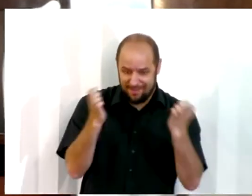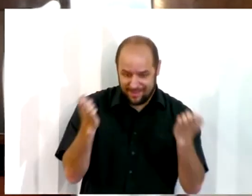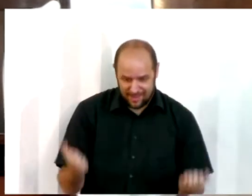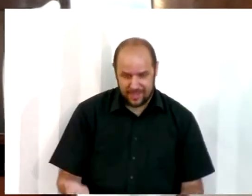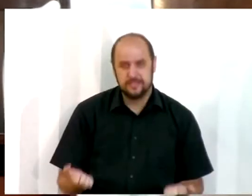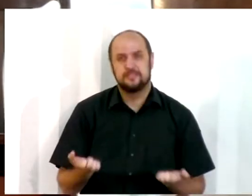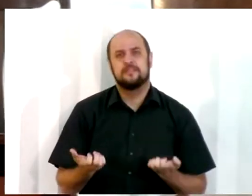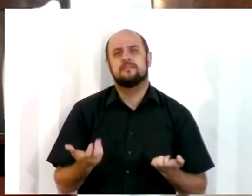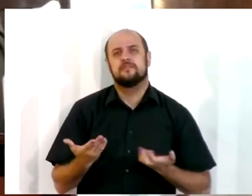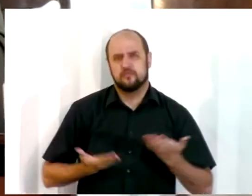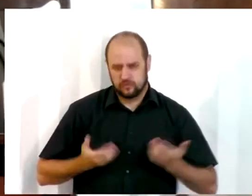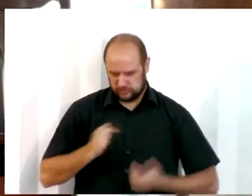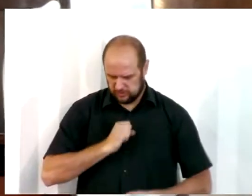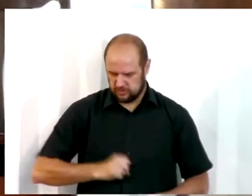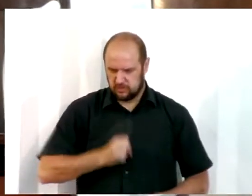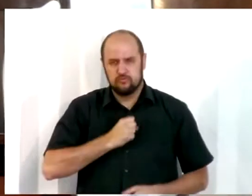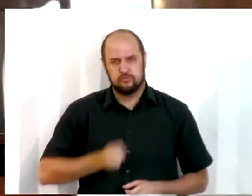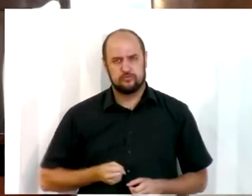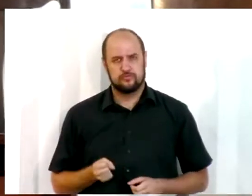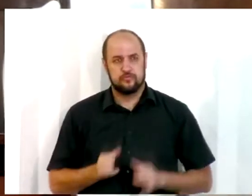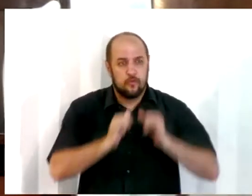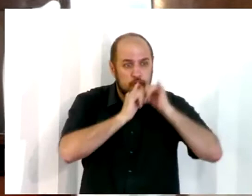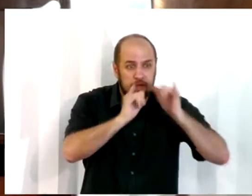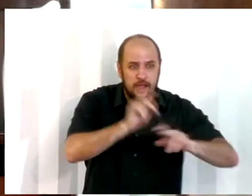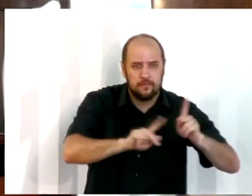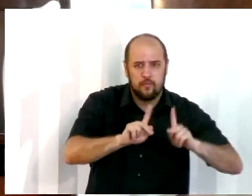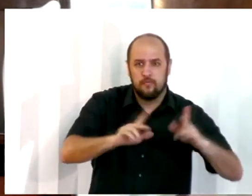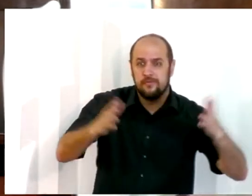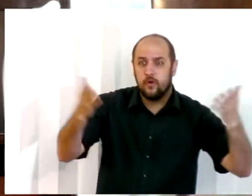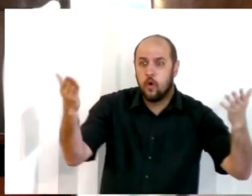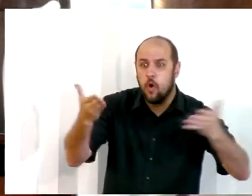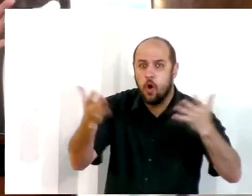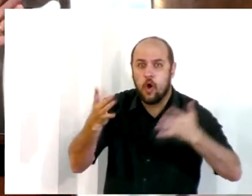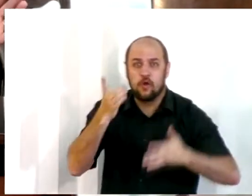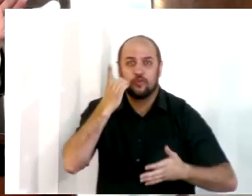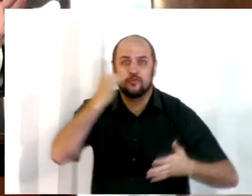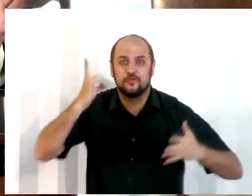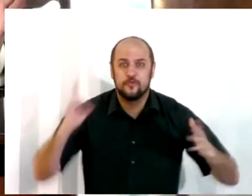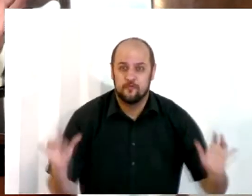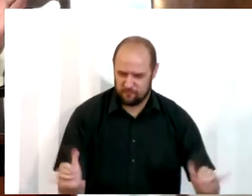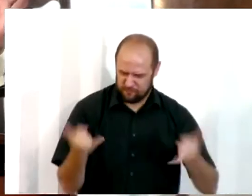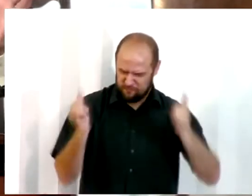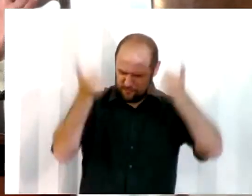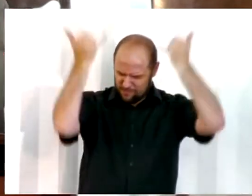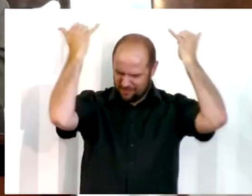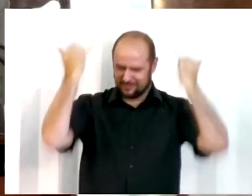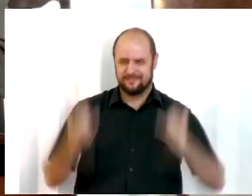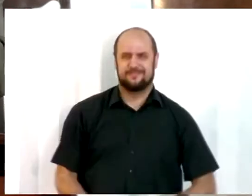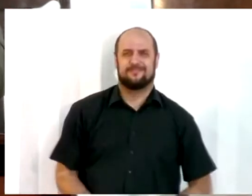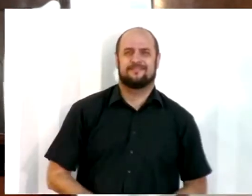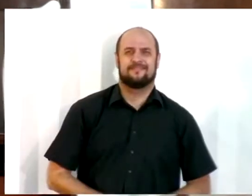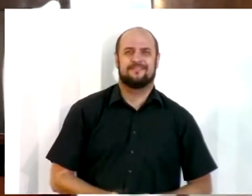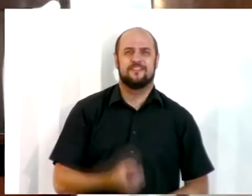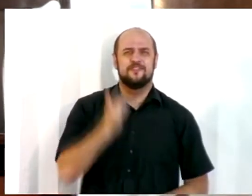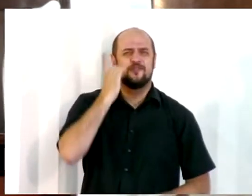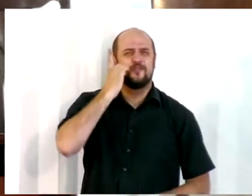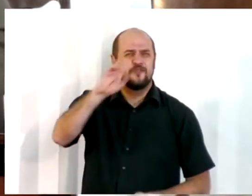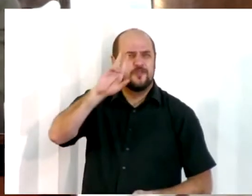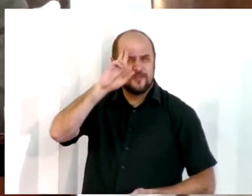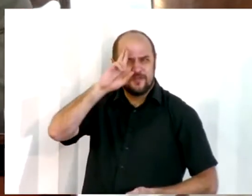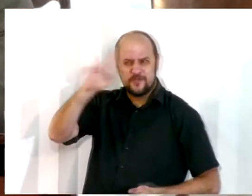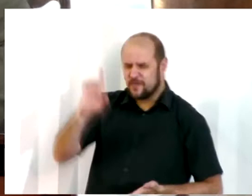ensinavam todo o povo, disseram para o povo assim, hoje é dia de festa, é dia consagrado ao Senhor,